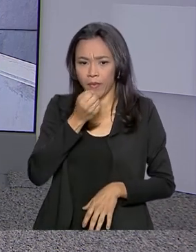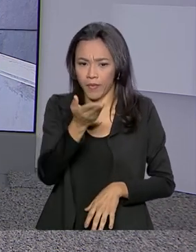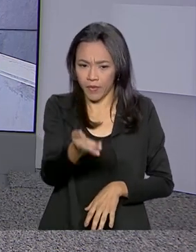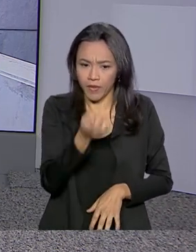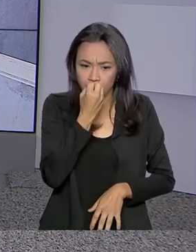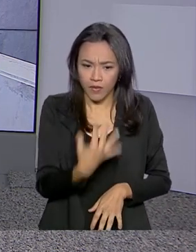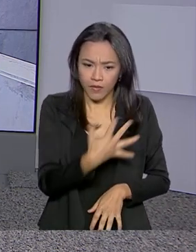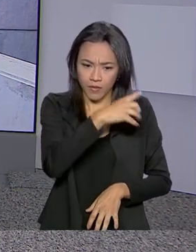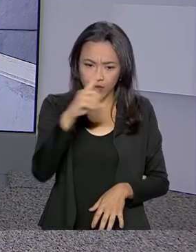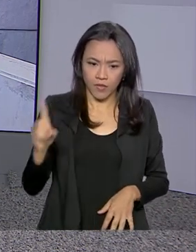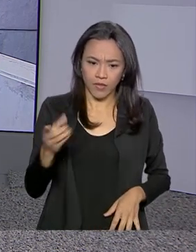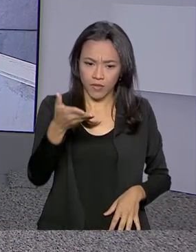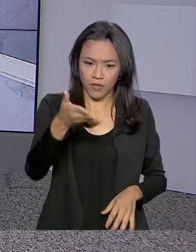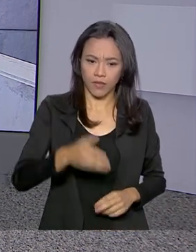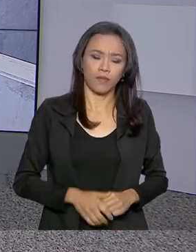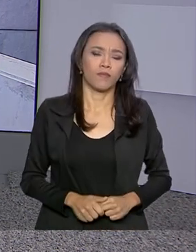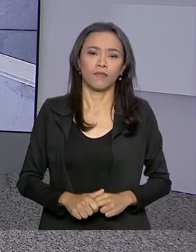dia.